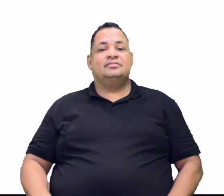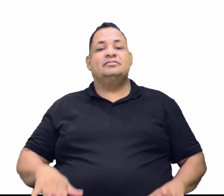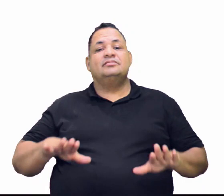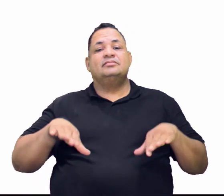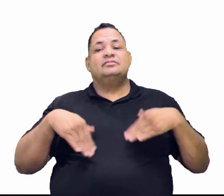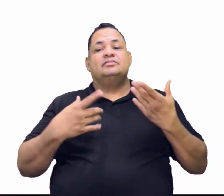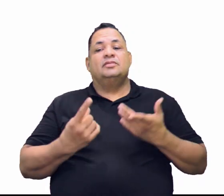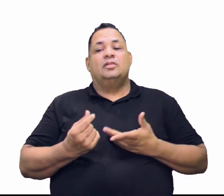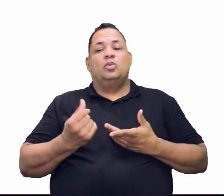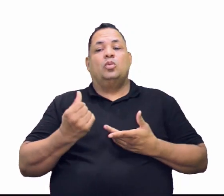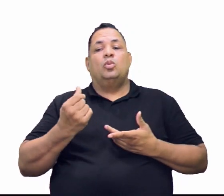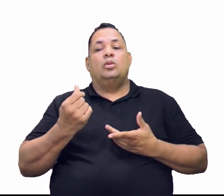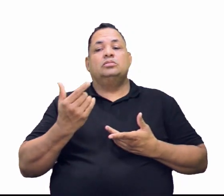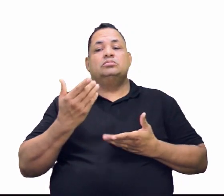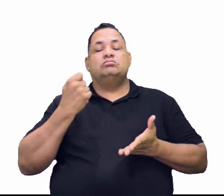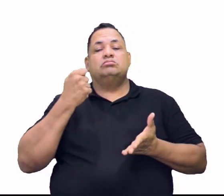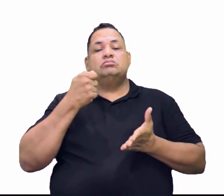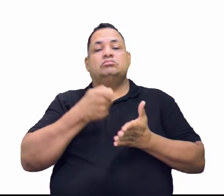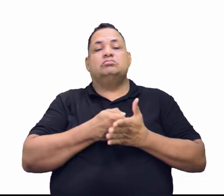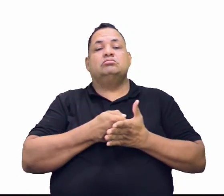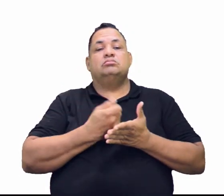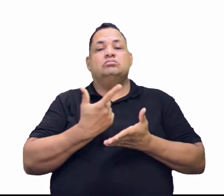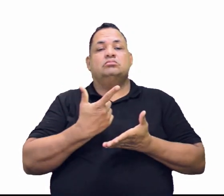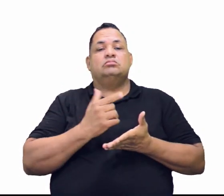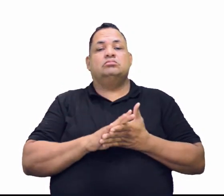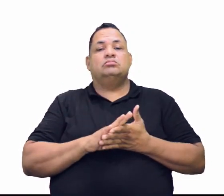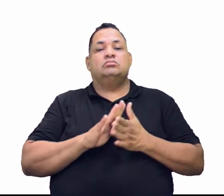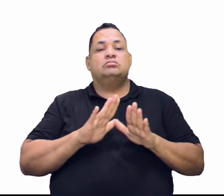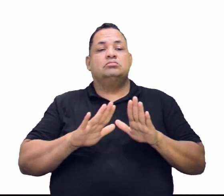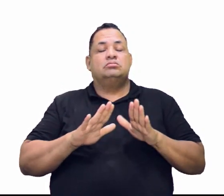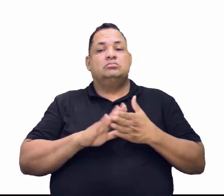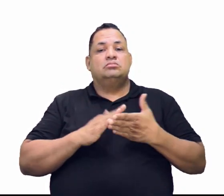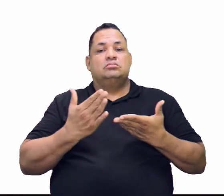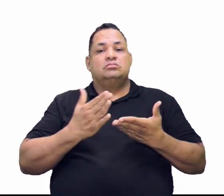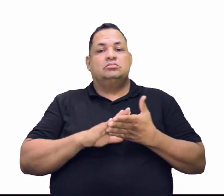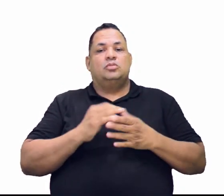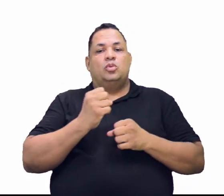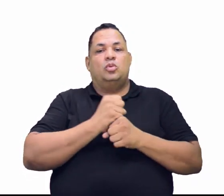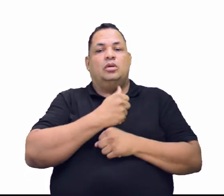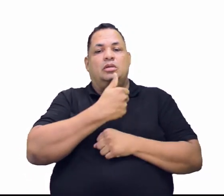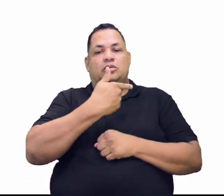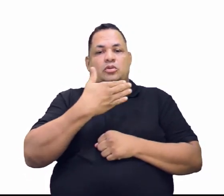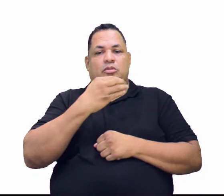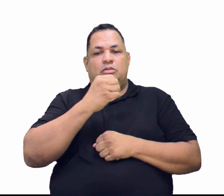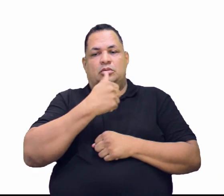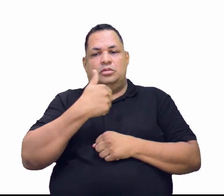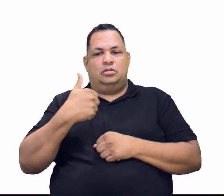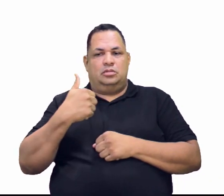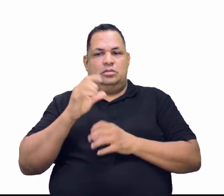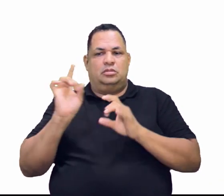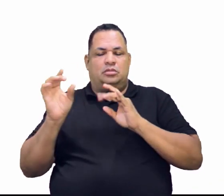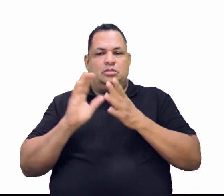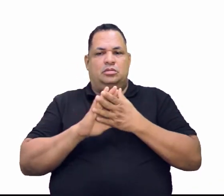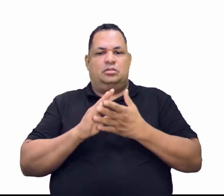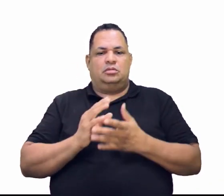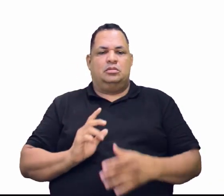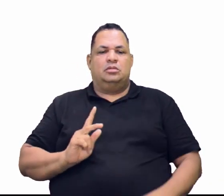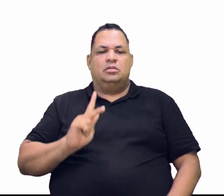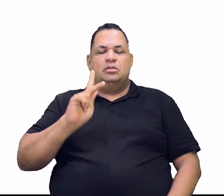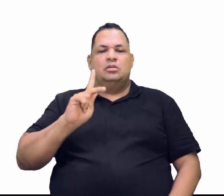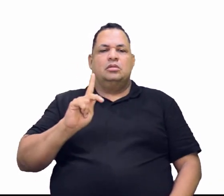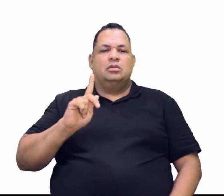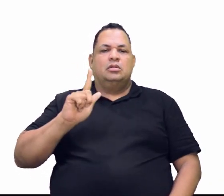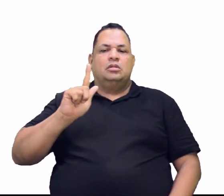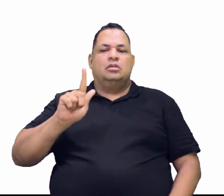Aí, o valor. Qual o valor? De acordo com a fonte do 1111, cada quilo da